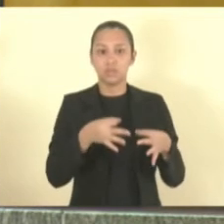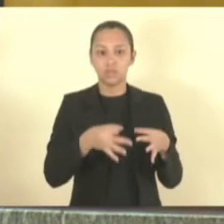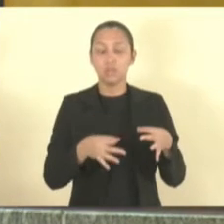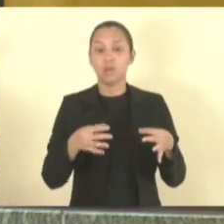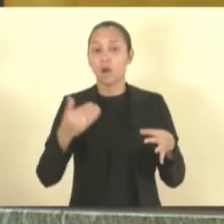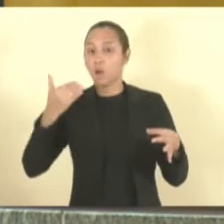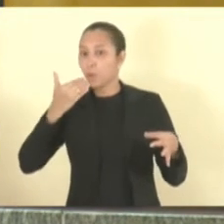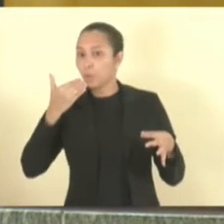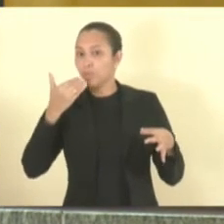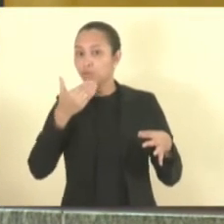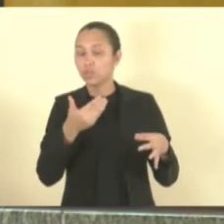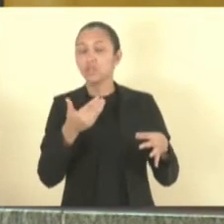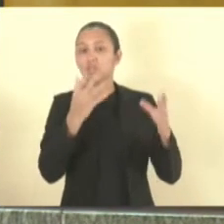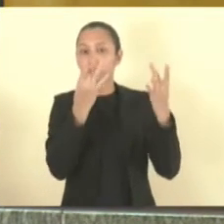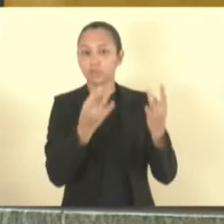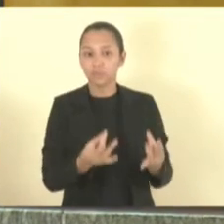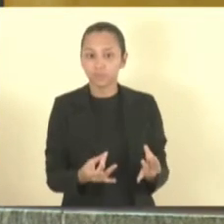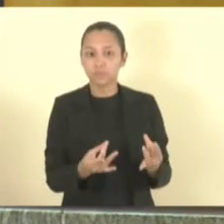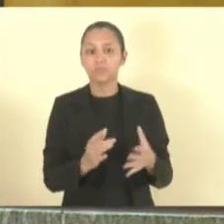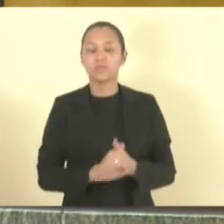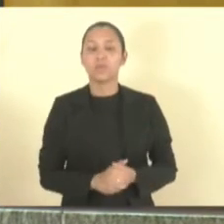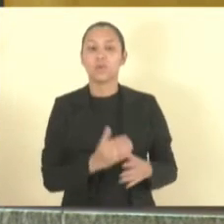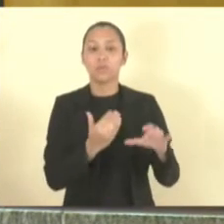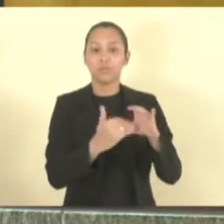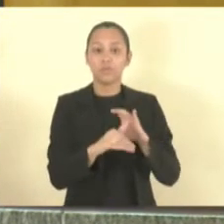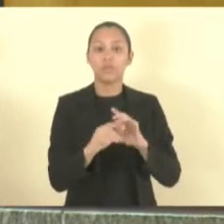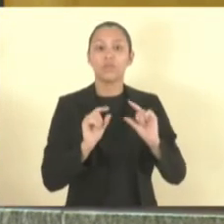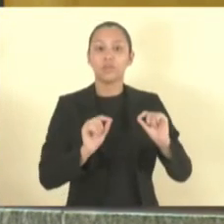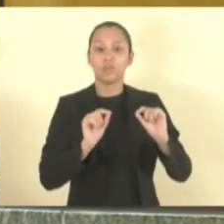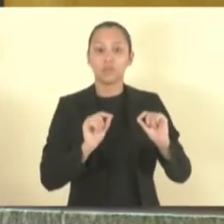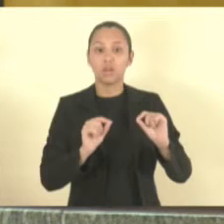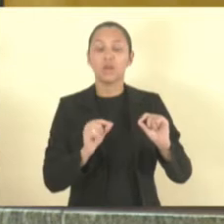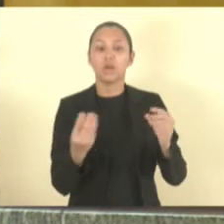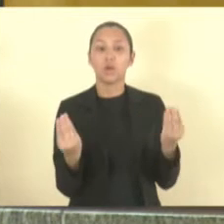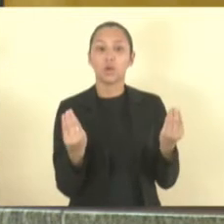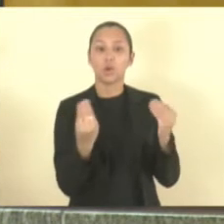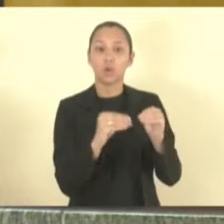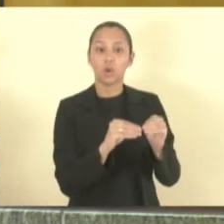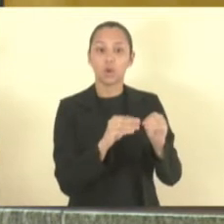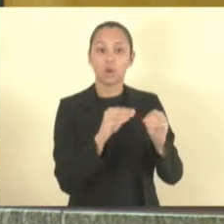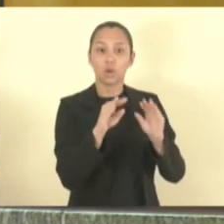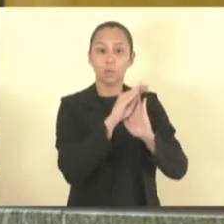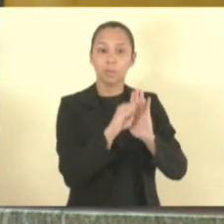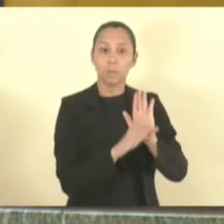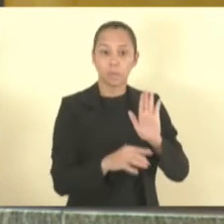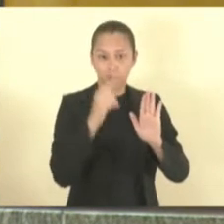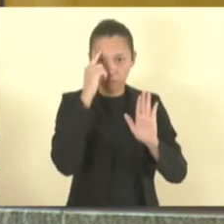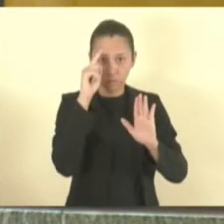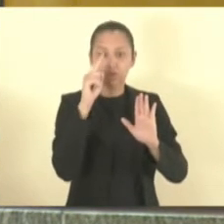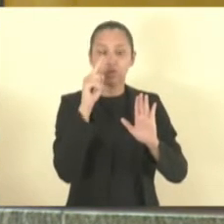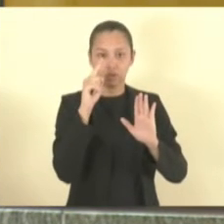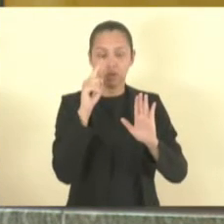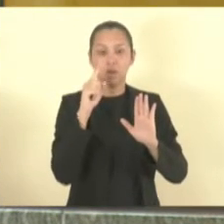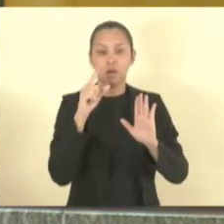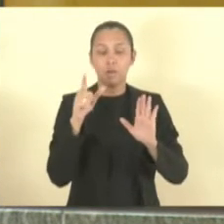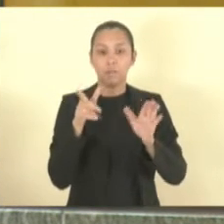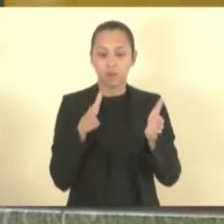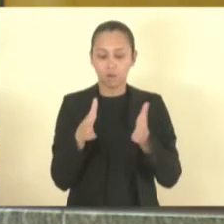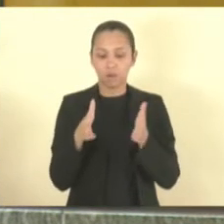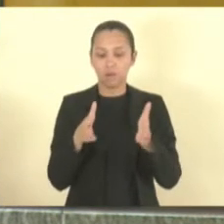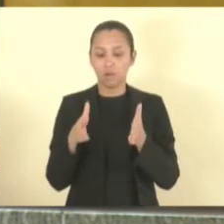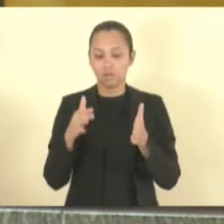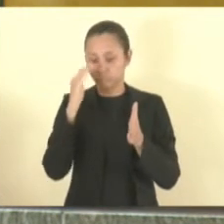pedido que especifica. O despacho para esse item é inclua-se na ordem do dia para cumprimento do prazo